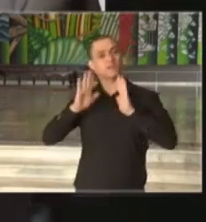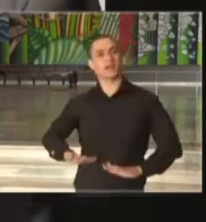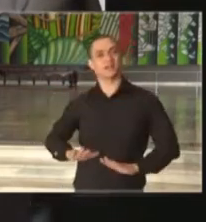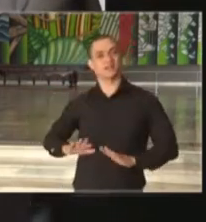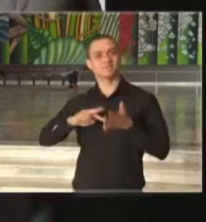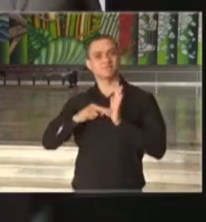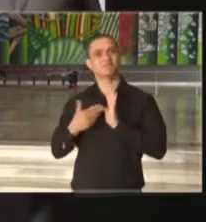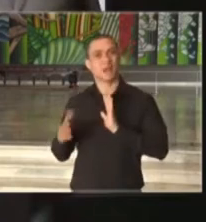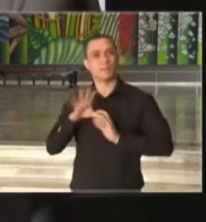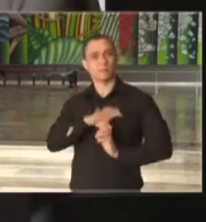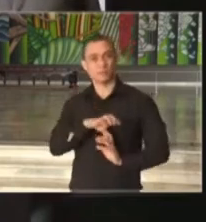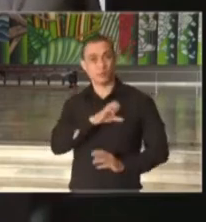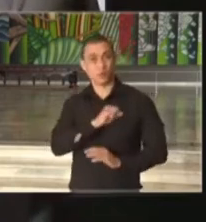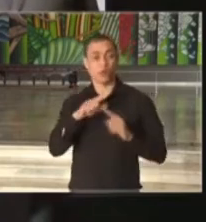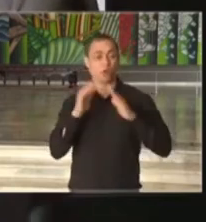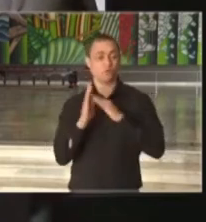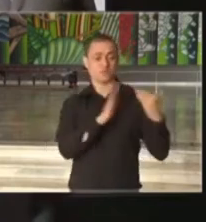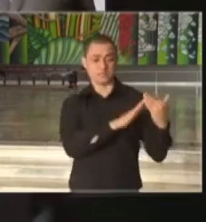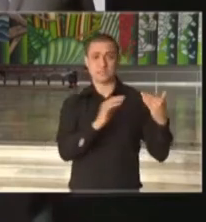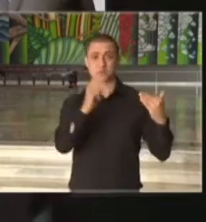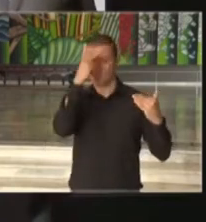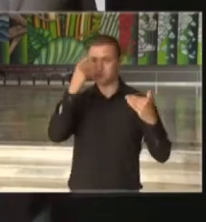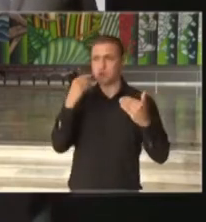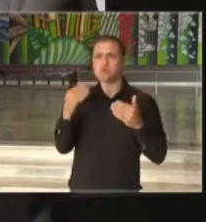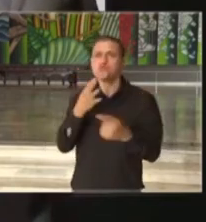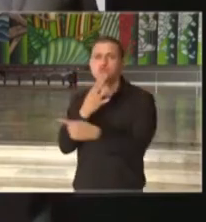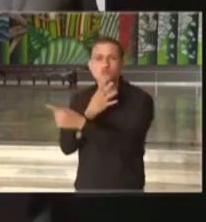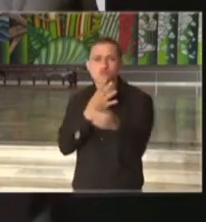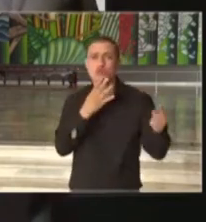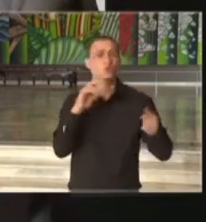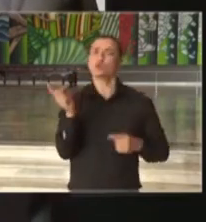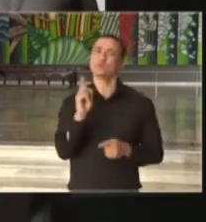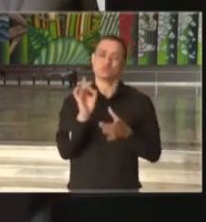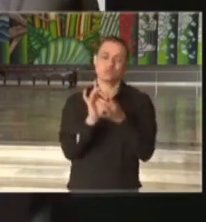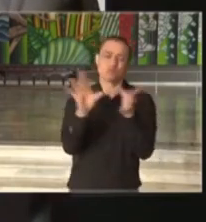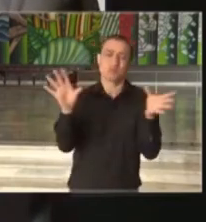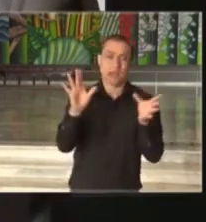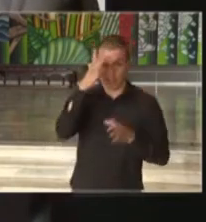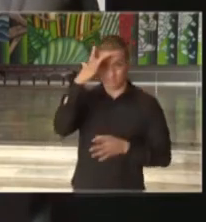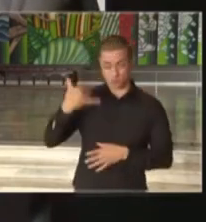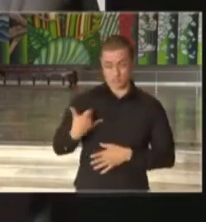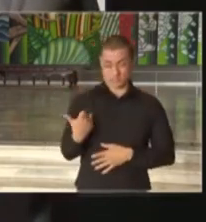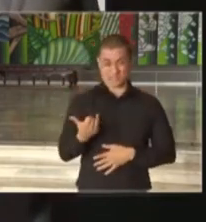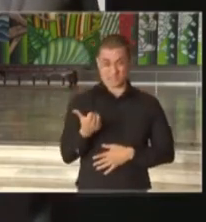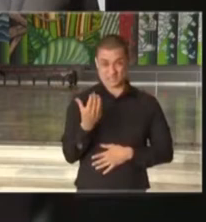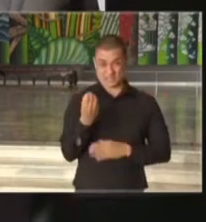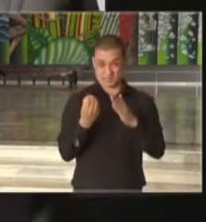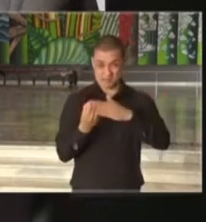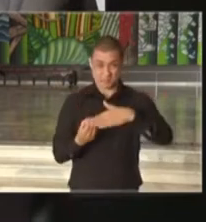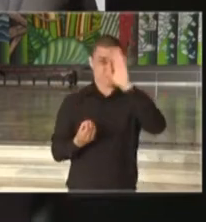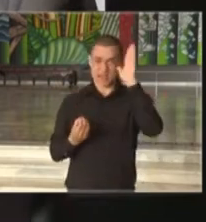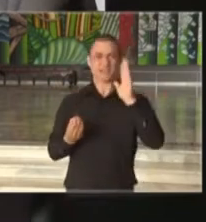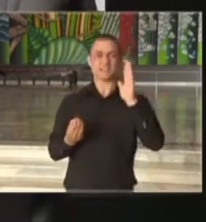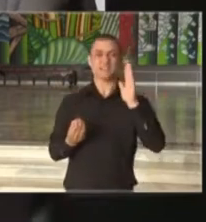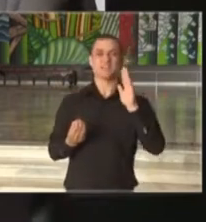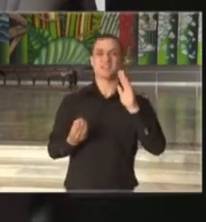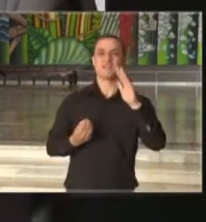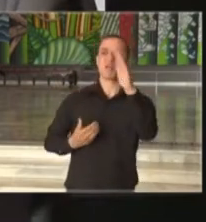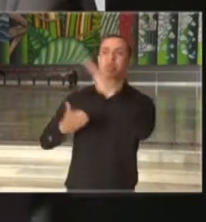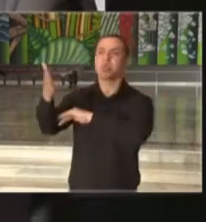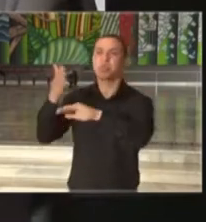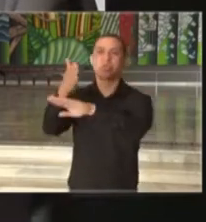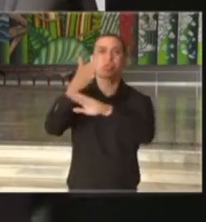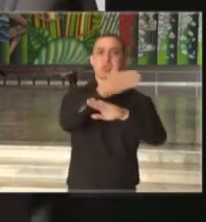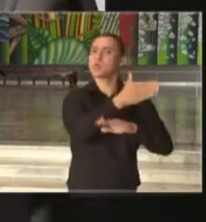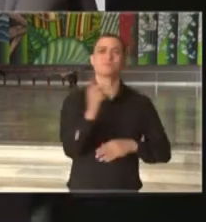pelos seus vizinhos, pelas pessoas mais próximas, não permitam que pessoas com mais de 60 anos frequentem as